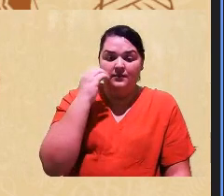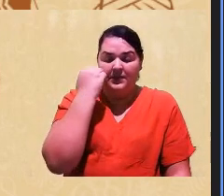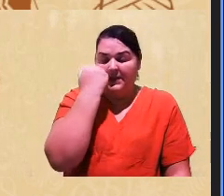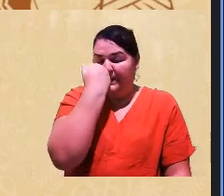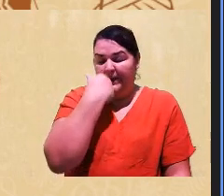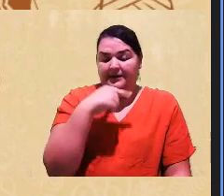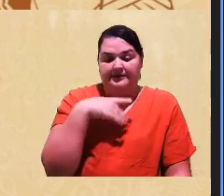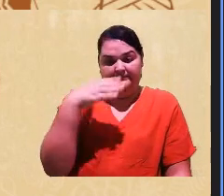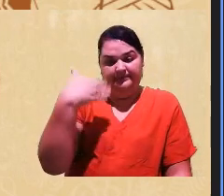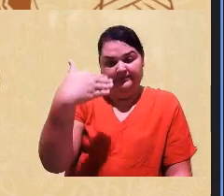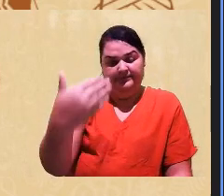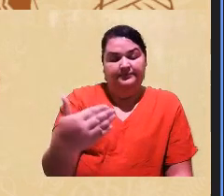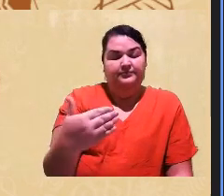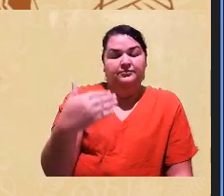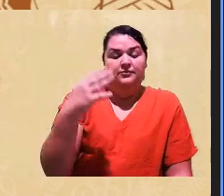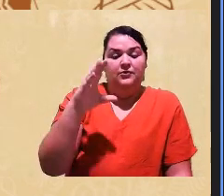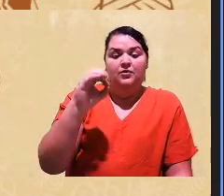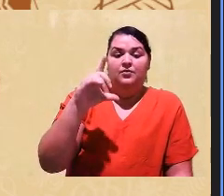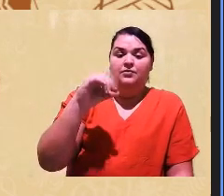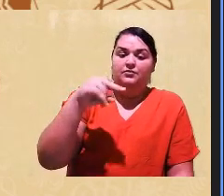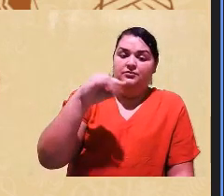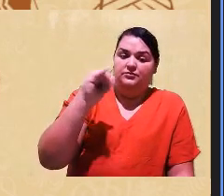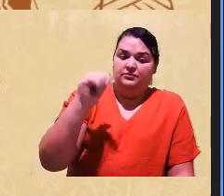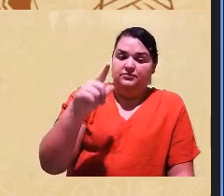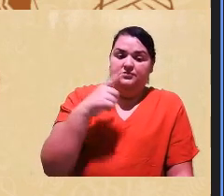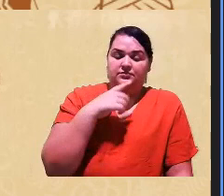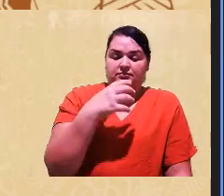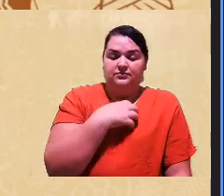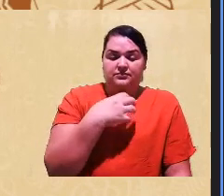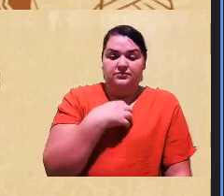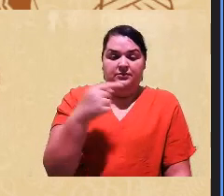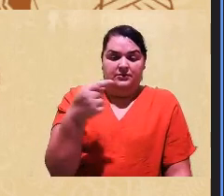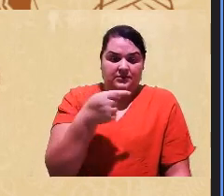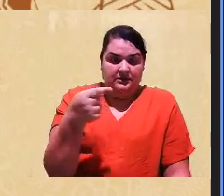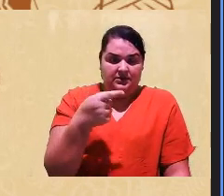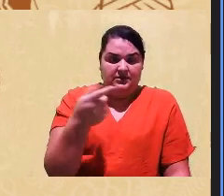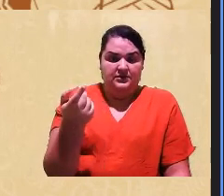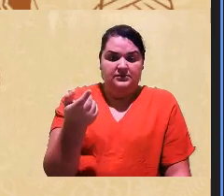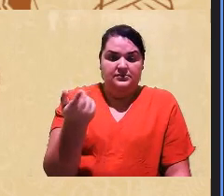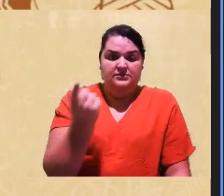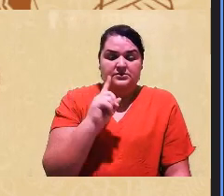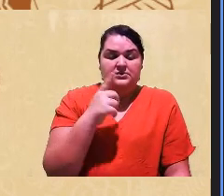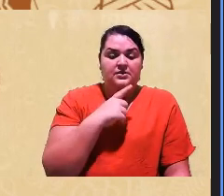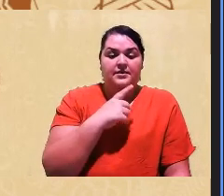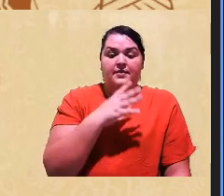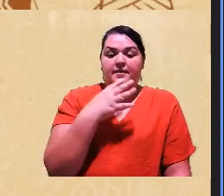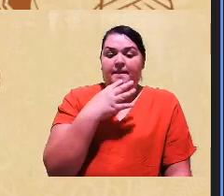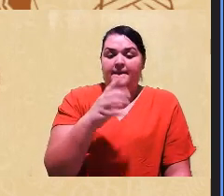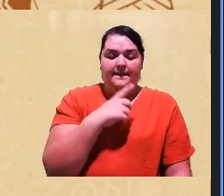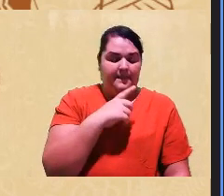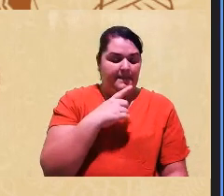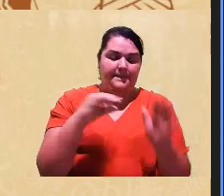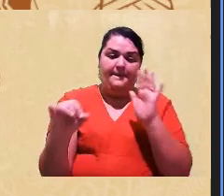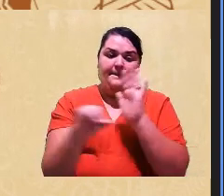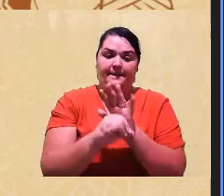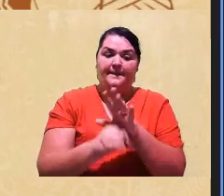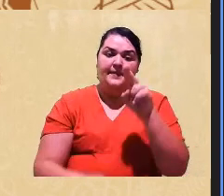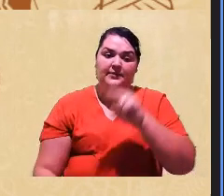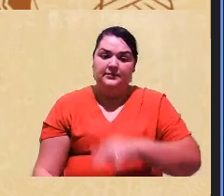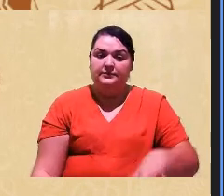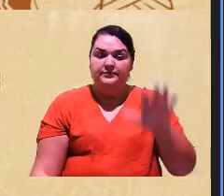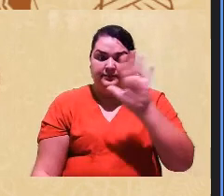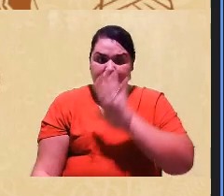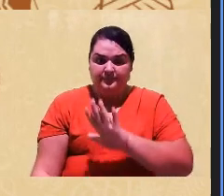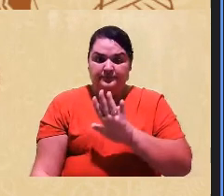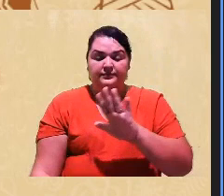colonial a gente nega a gente não se reconhece nessa identidade nacional então eu me